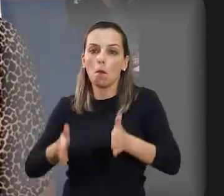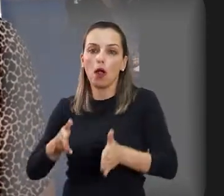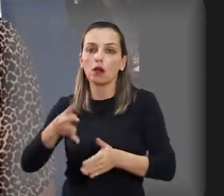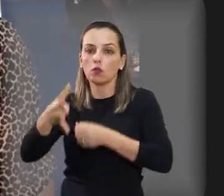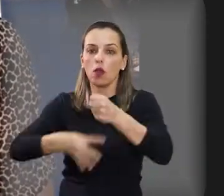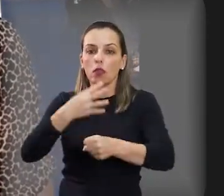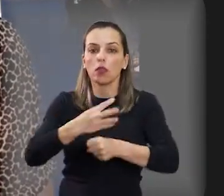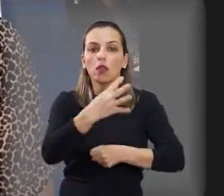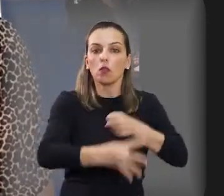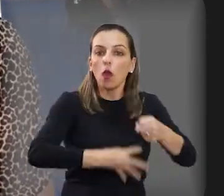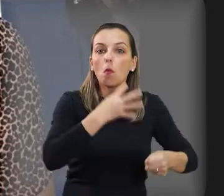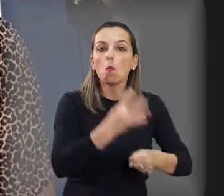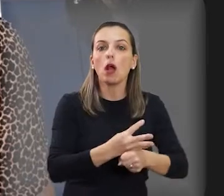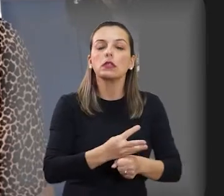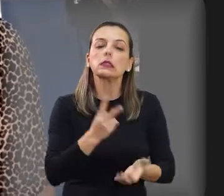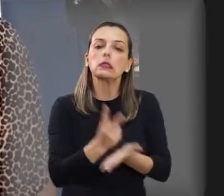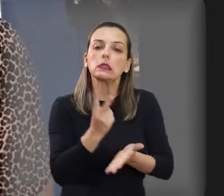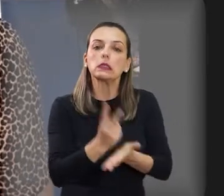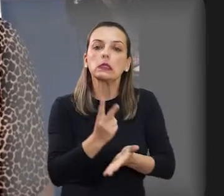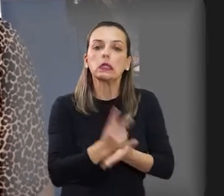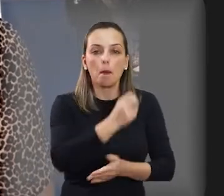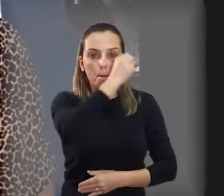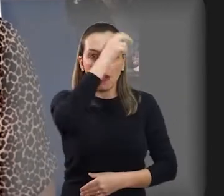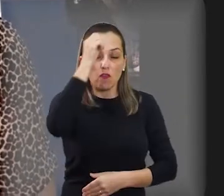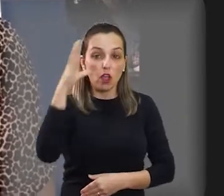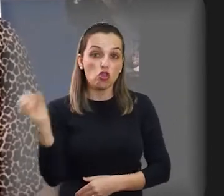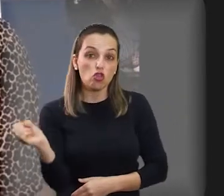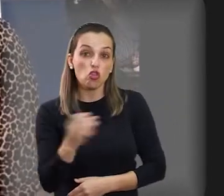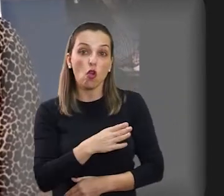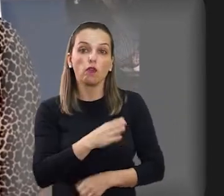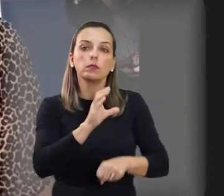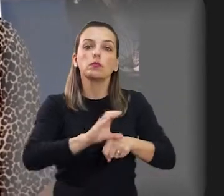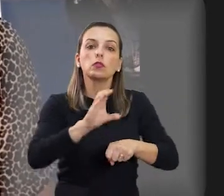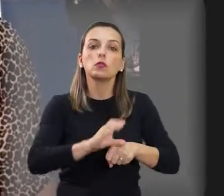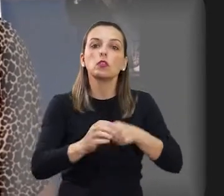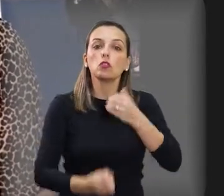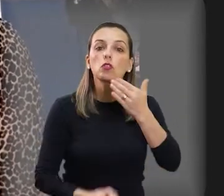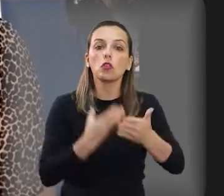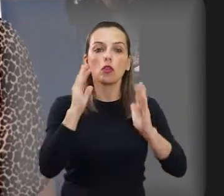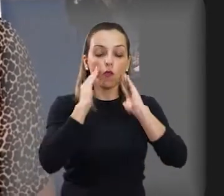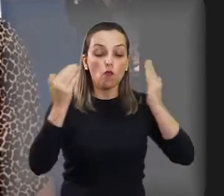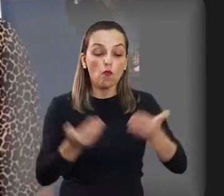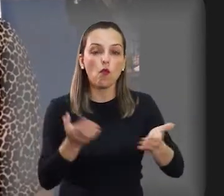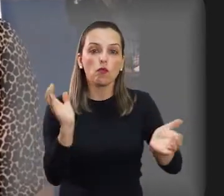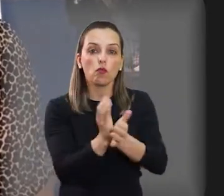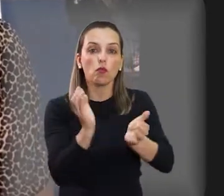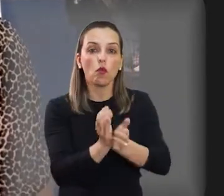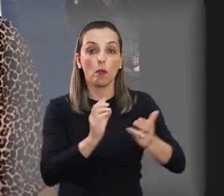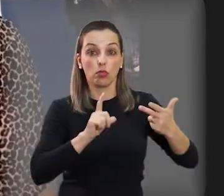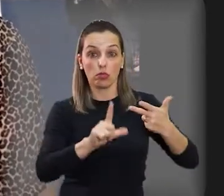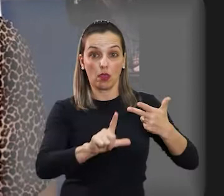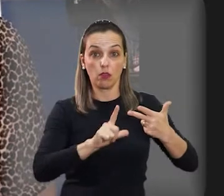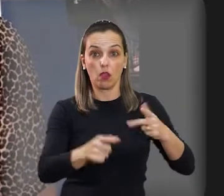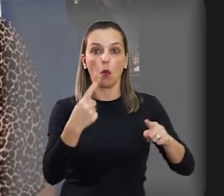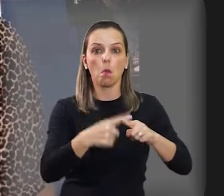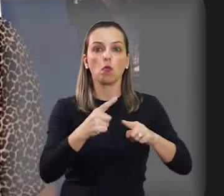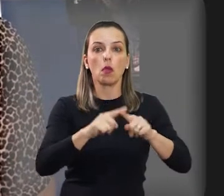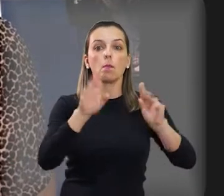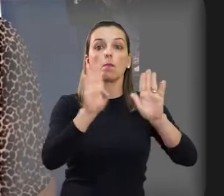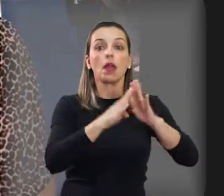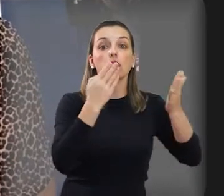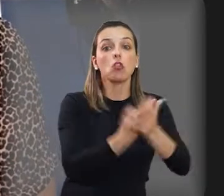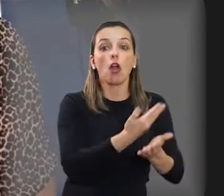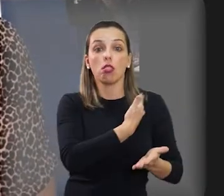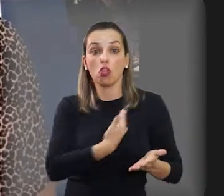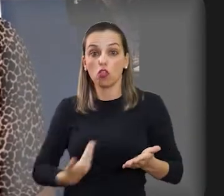tivermos um mandato novo da Prefeitura, a gente vai ter essa capacitação sendo ofertada para o Legislativo, porque a ideia da Escola de